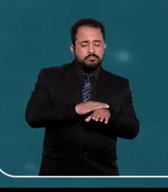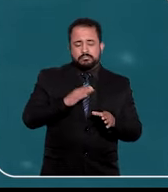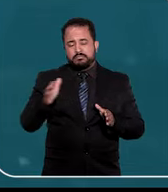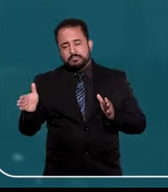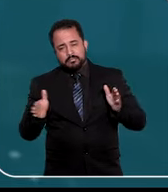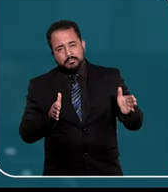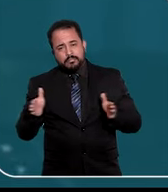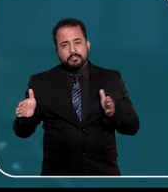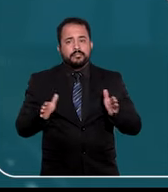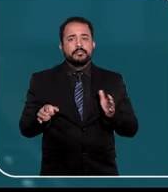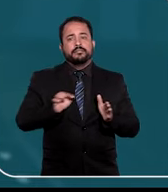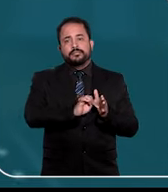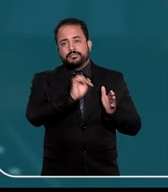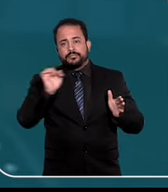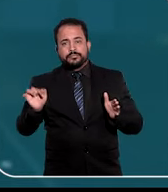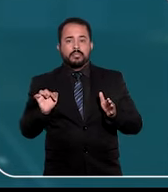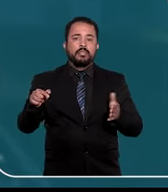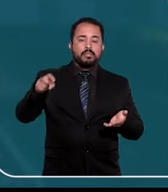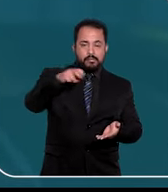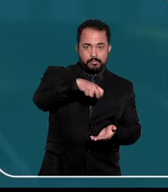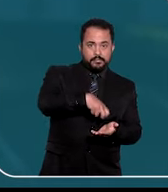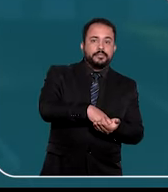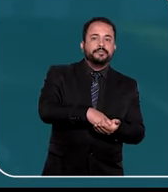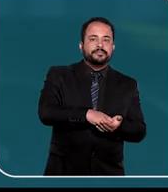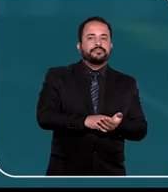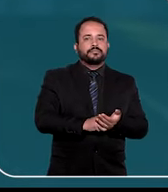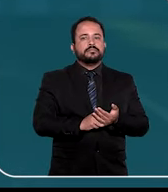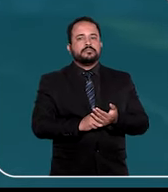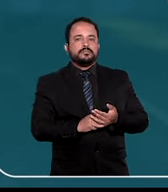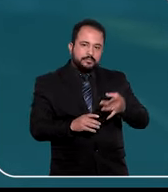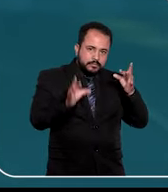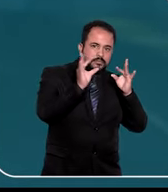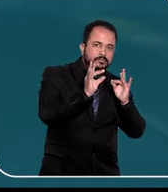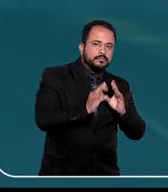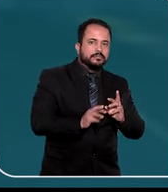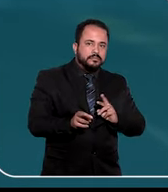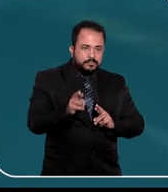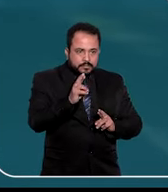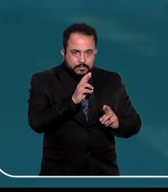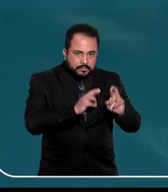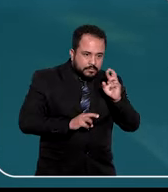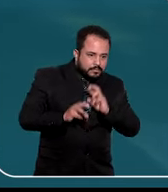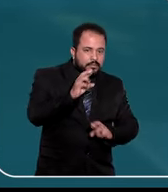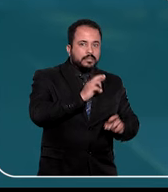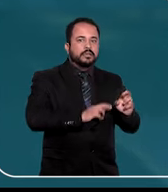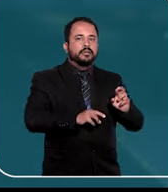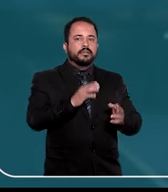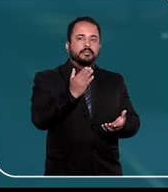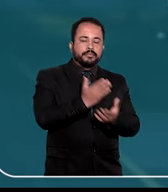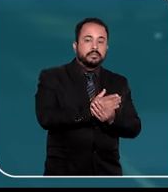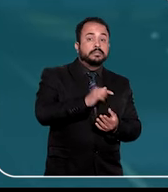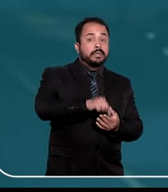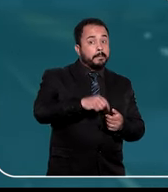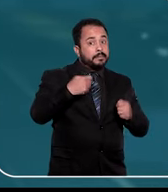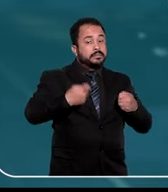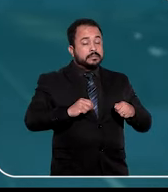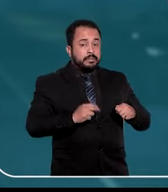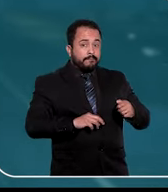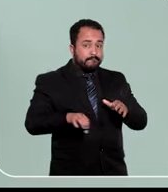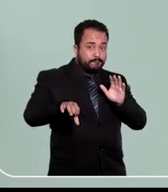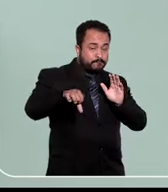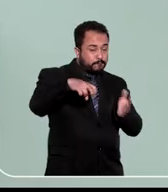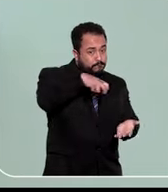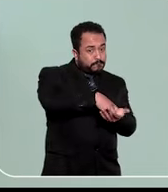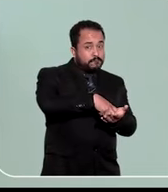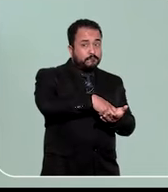Penal, ela pode ser requerida em qualquer tempo, antes da extinção da pena ou após, sem limite temporal.